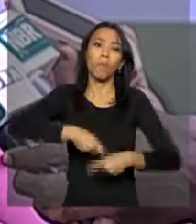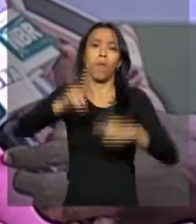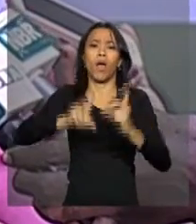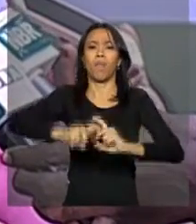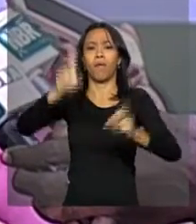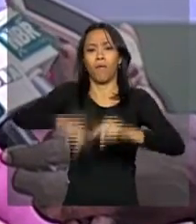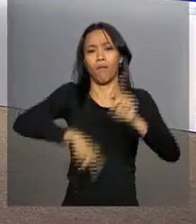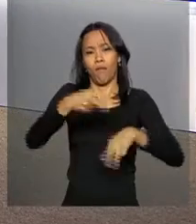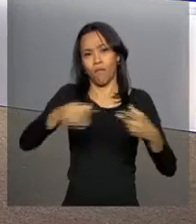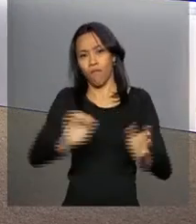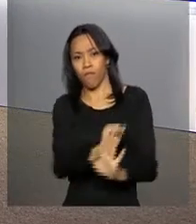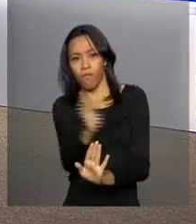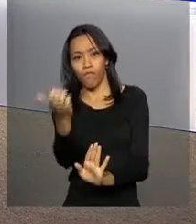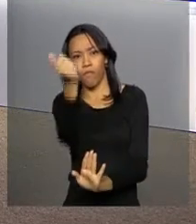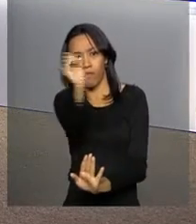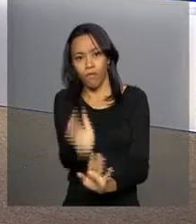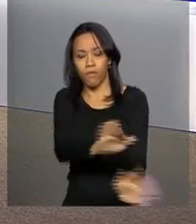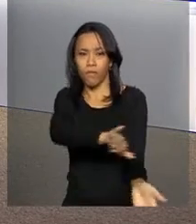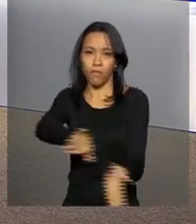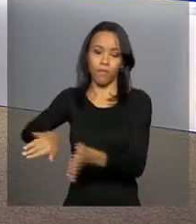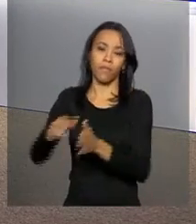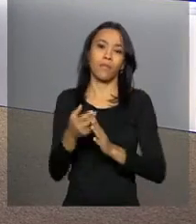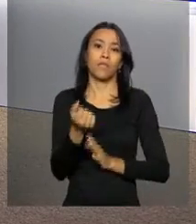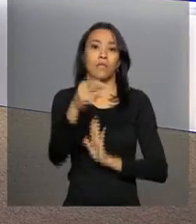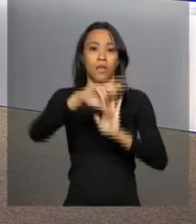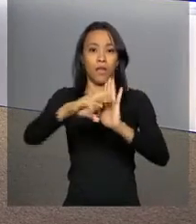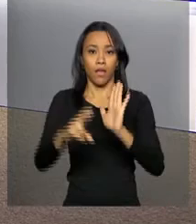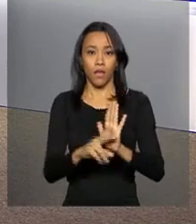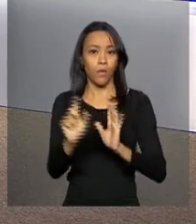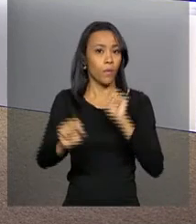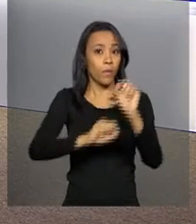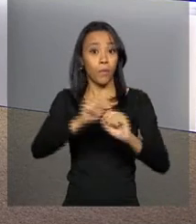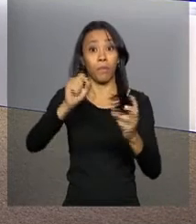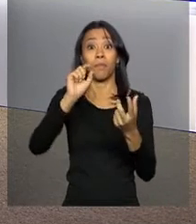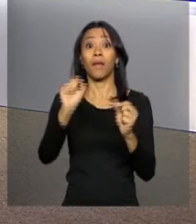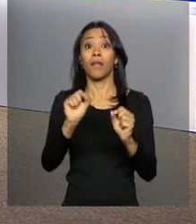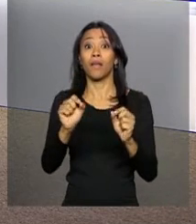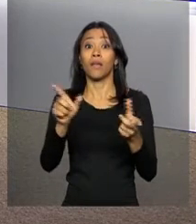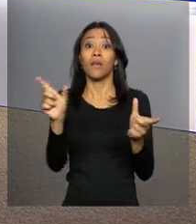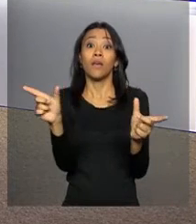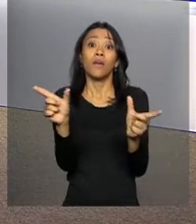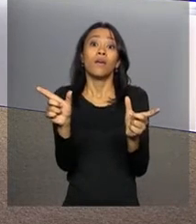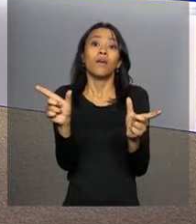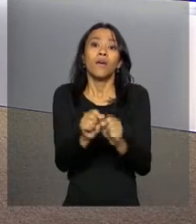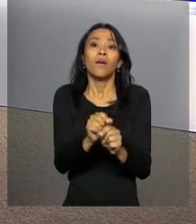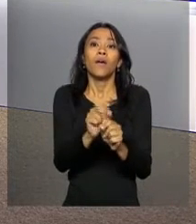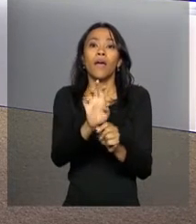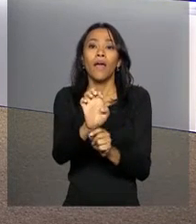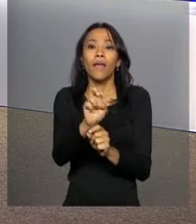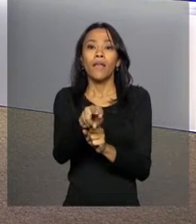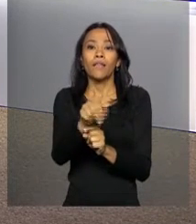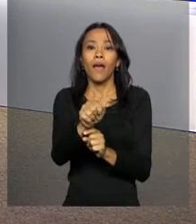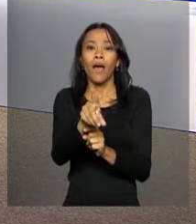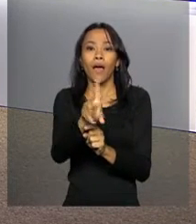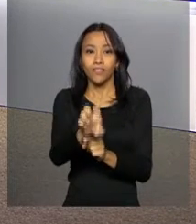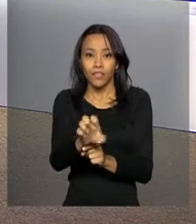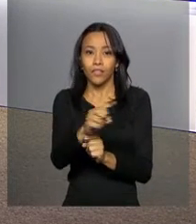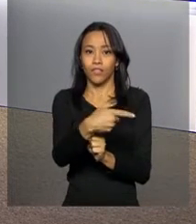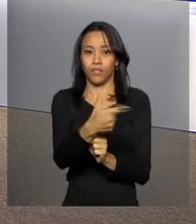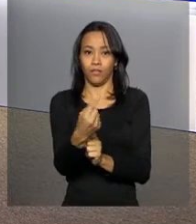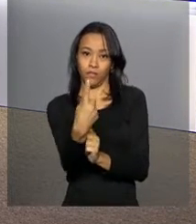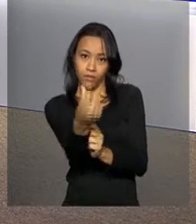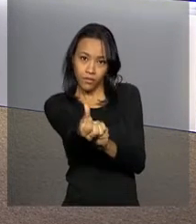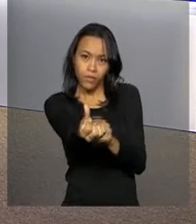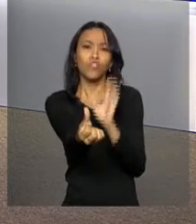tecnologia a exportar. As regras para a realização do Exame Nacional de Desempenho dos Estudantes, o ENAD 2016,